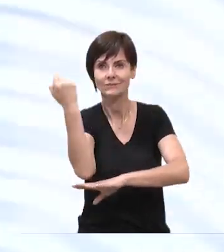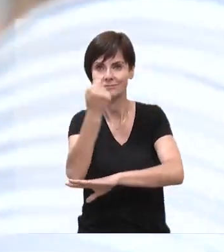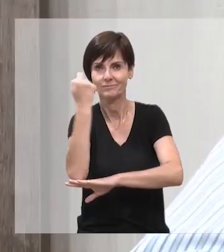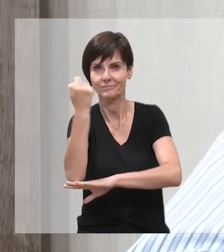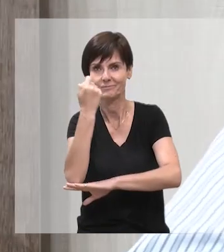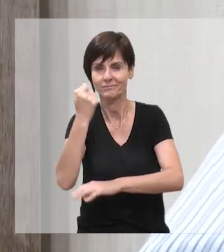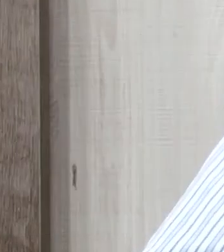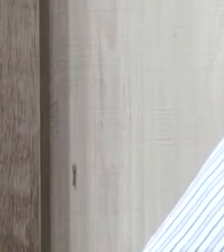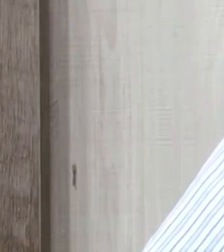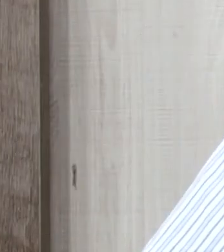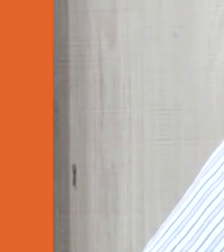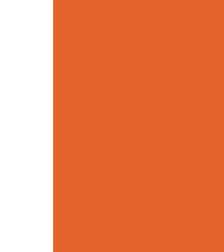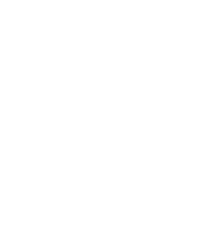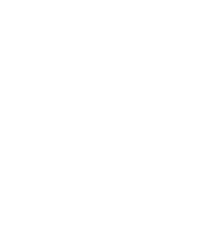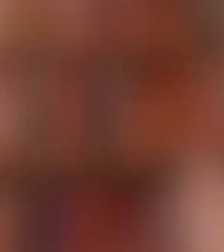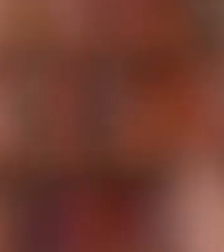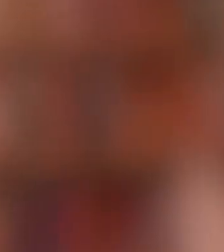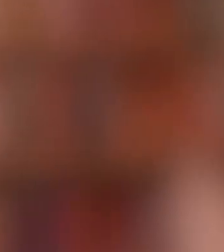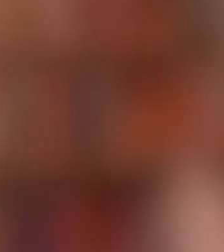contos, já voltamos.